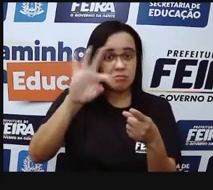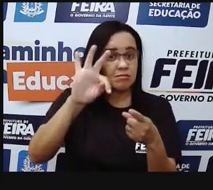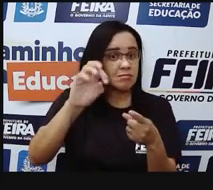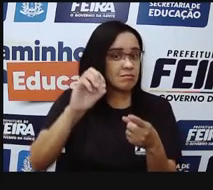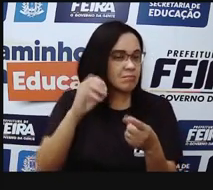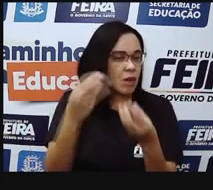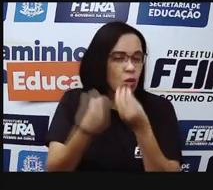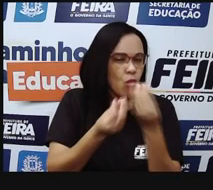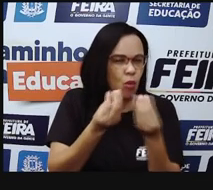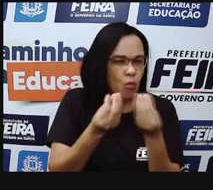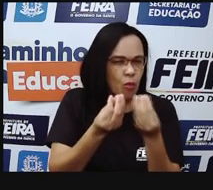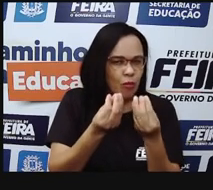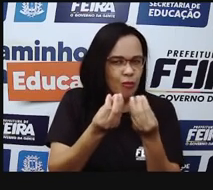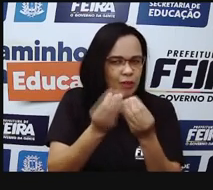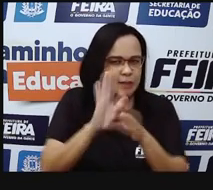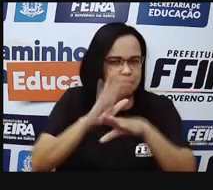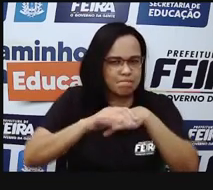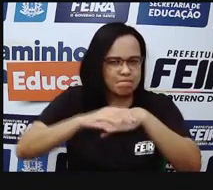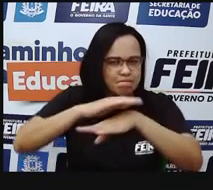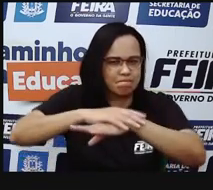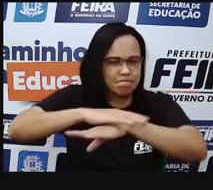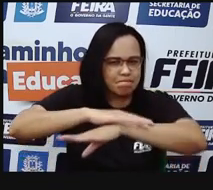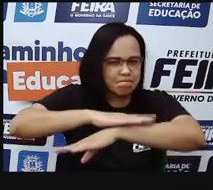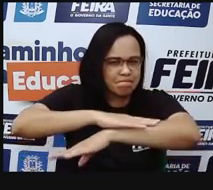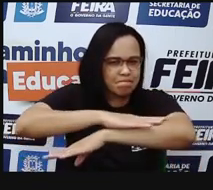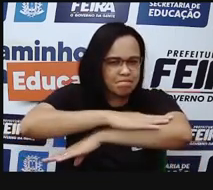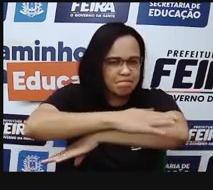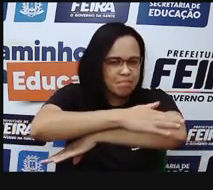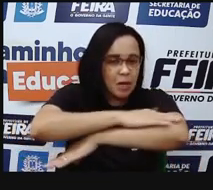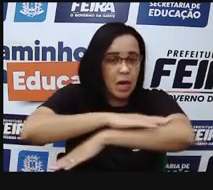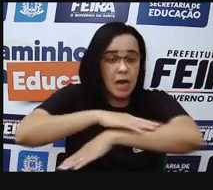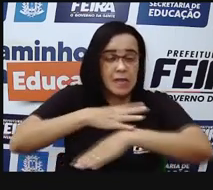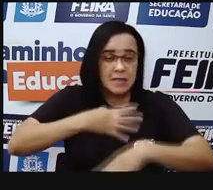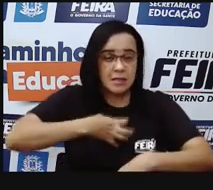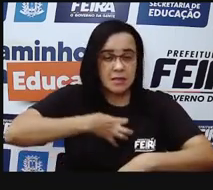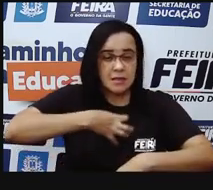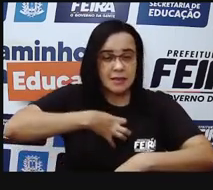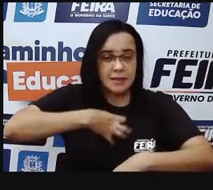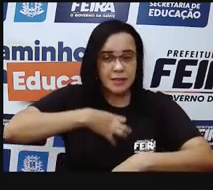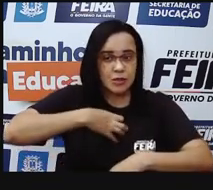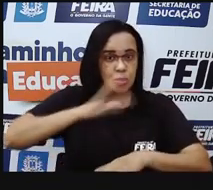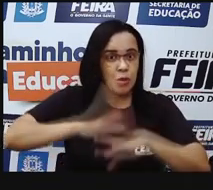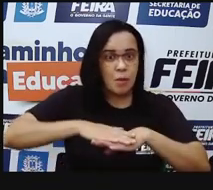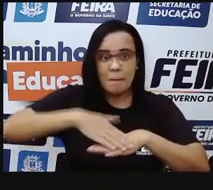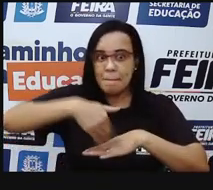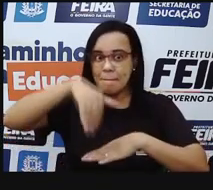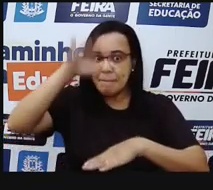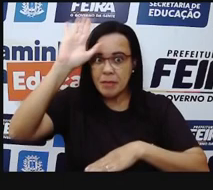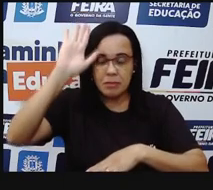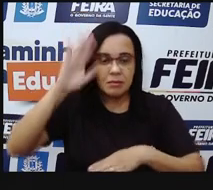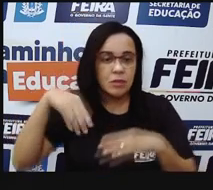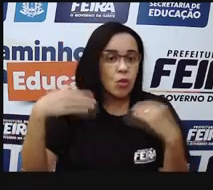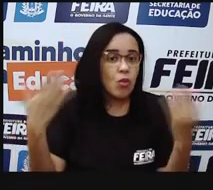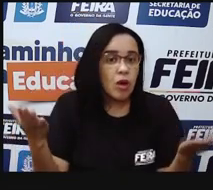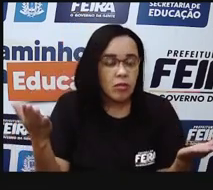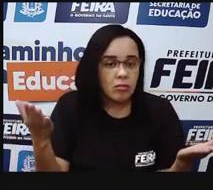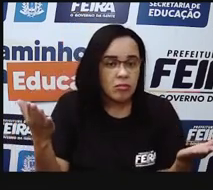O tato, ele vai ser formado pelo nosso maior órgão. O maior órgão da gente, como é próprio?